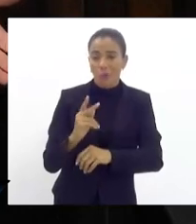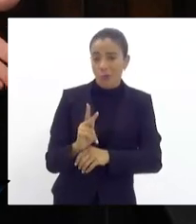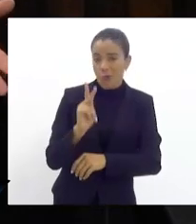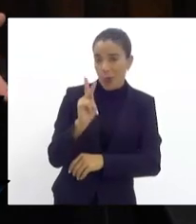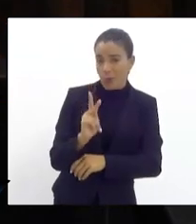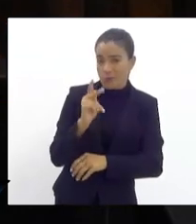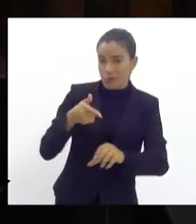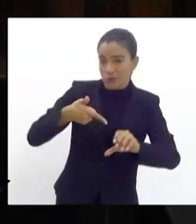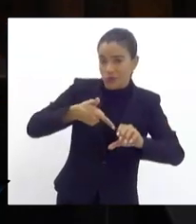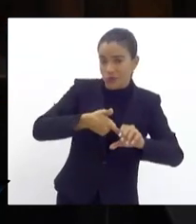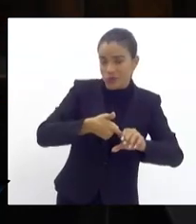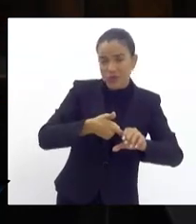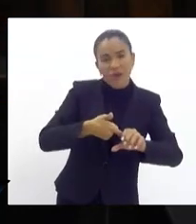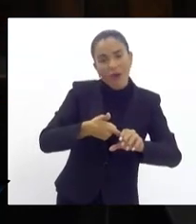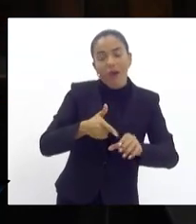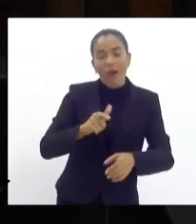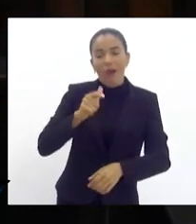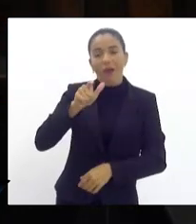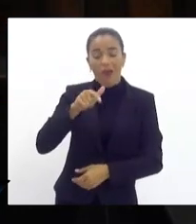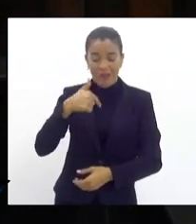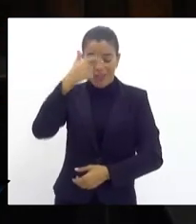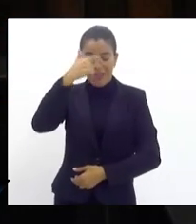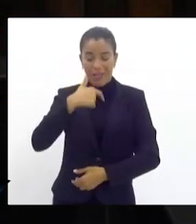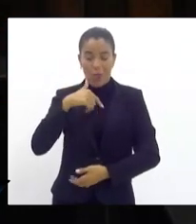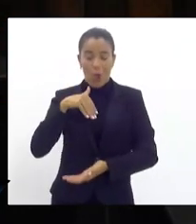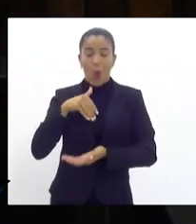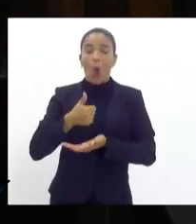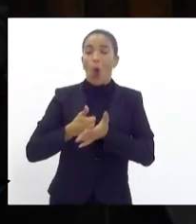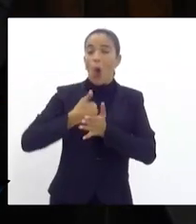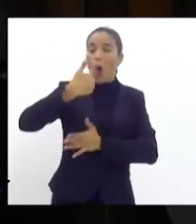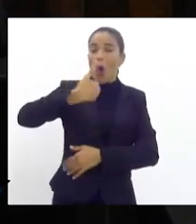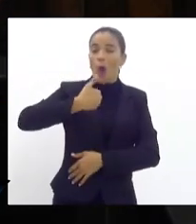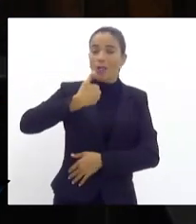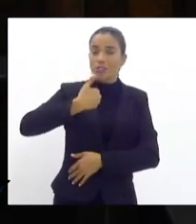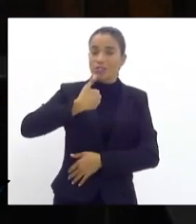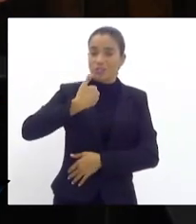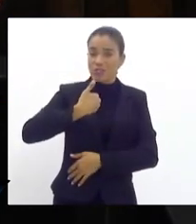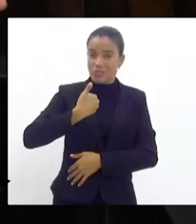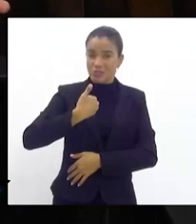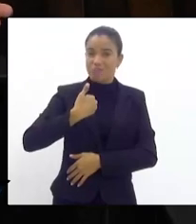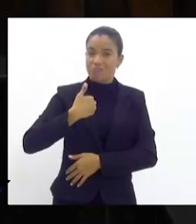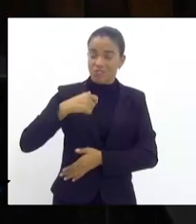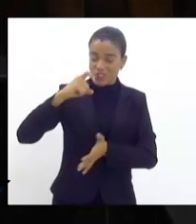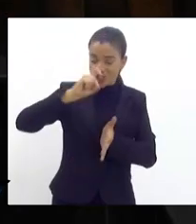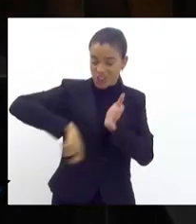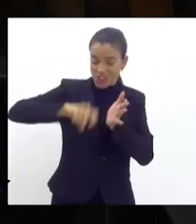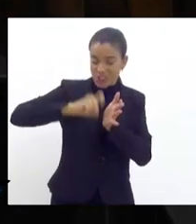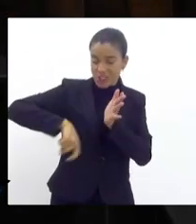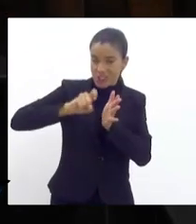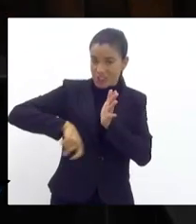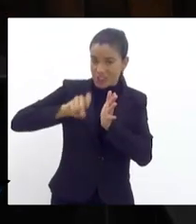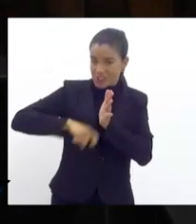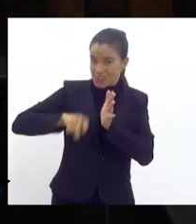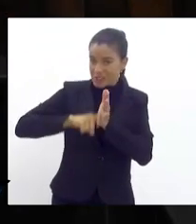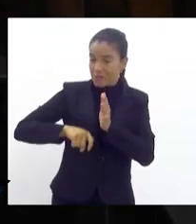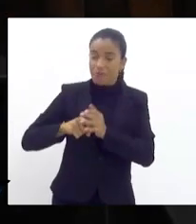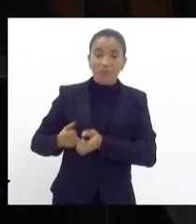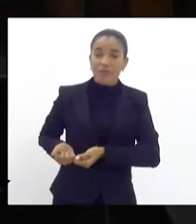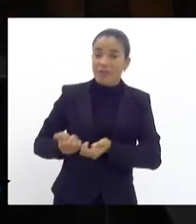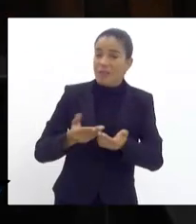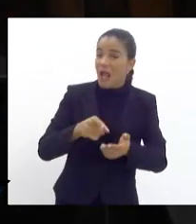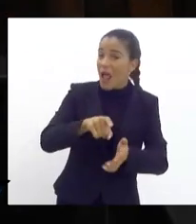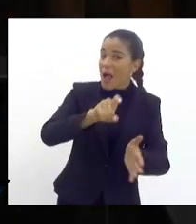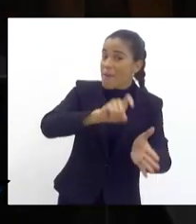origem. Então, vamos tirar esse tributo da origem. Vamos botar no destino, porque aí o Estado